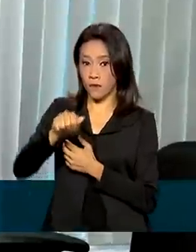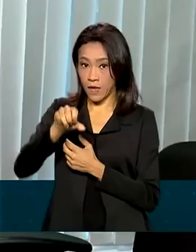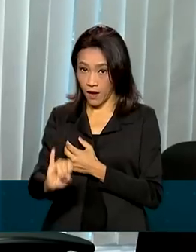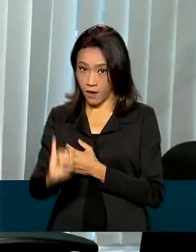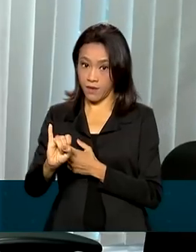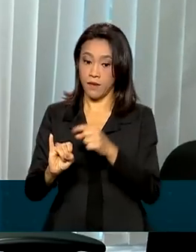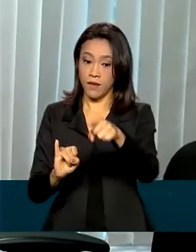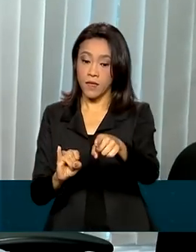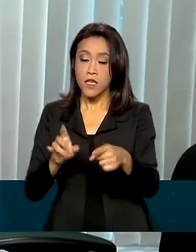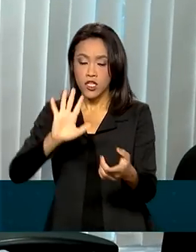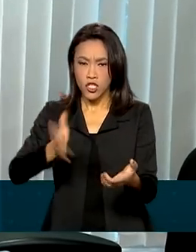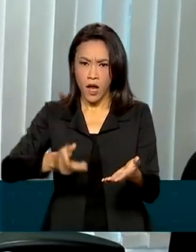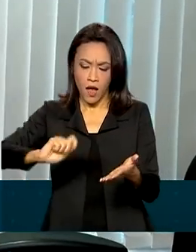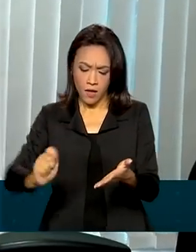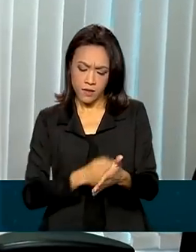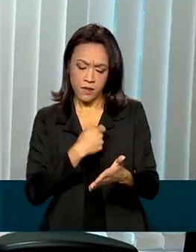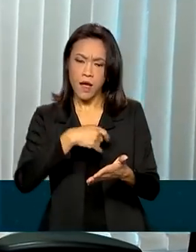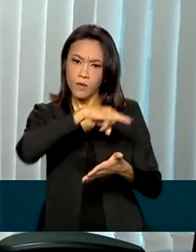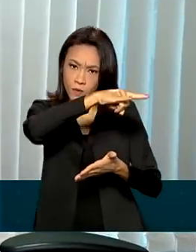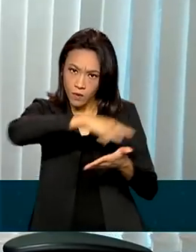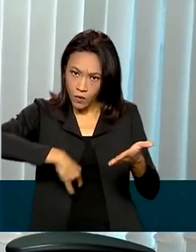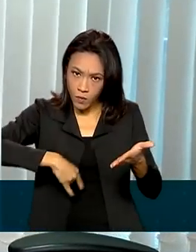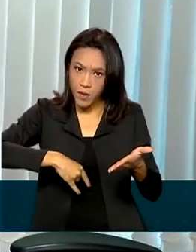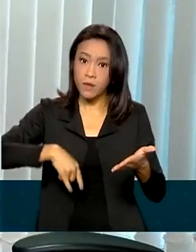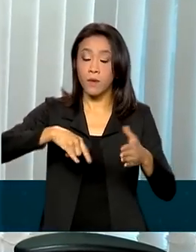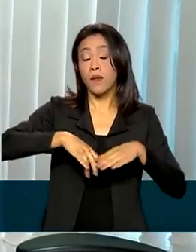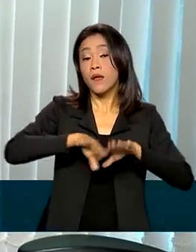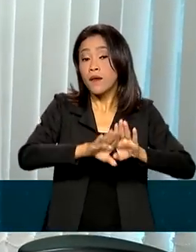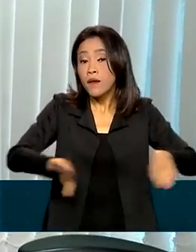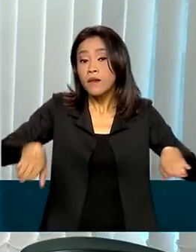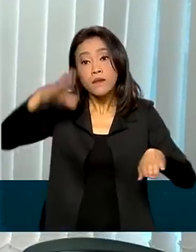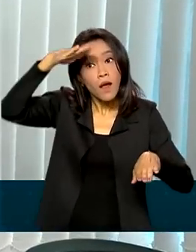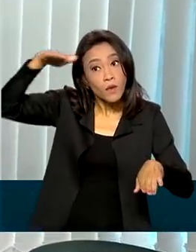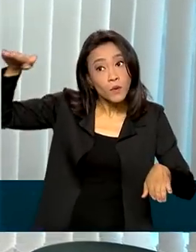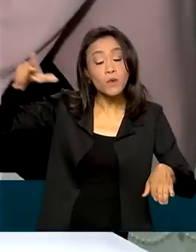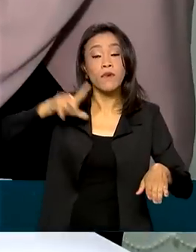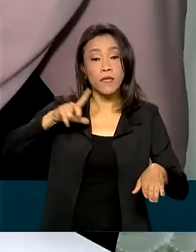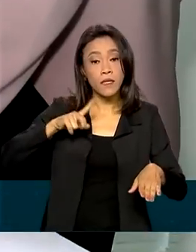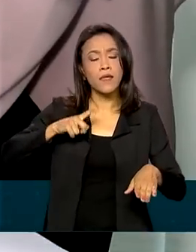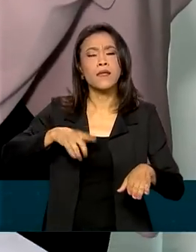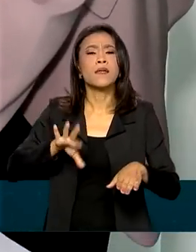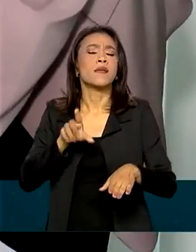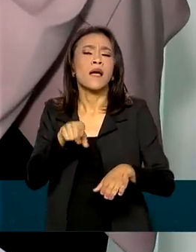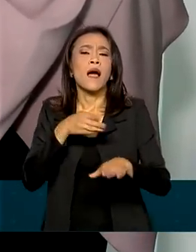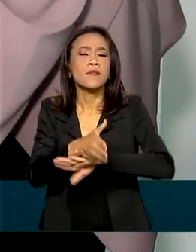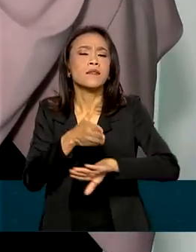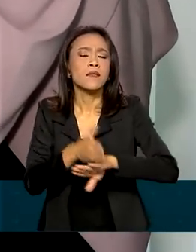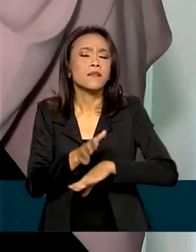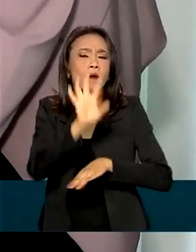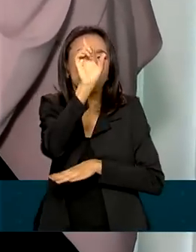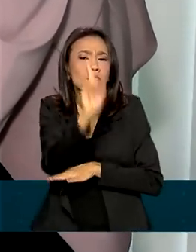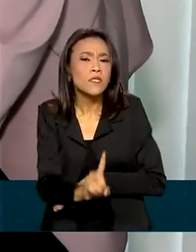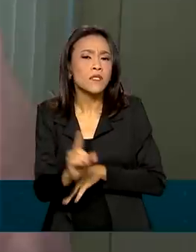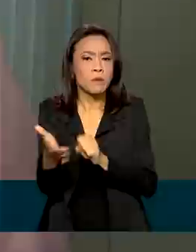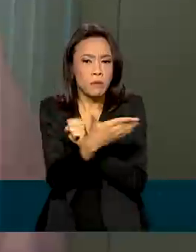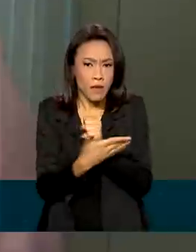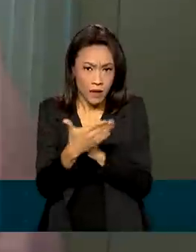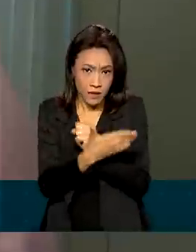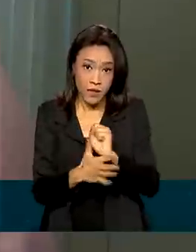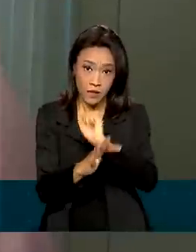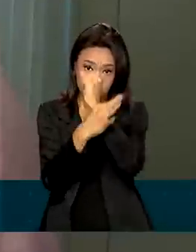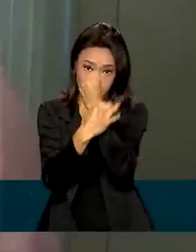Com a portaria assinada, adultos e crianças terão a garantia de acesso aos direitos básicos garantidos pela lei brasileira.